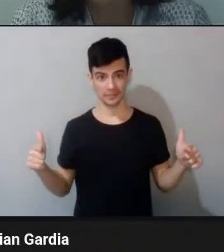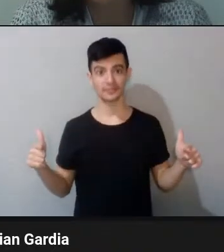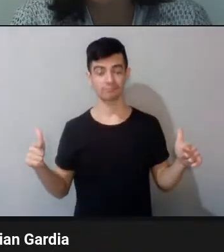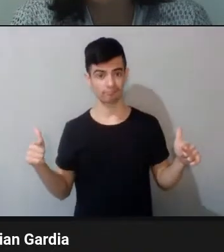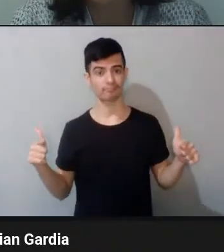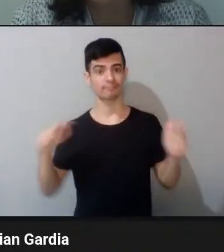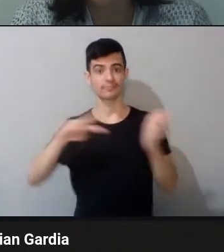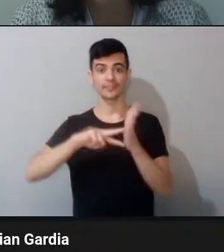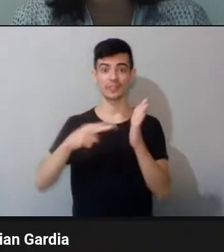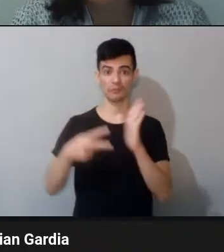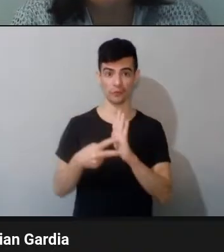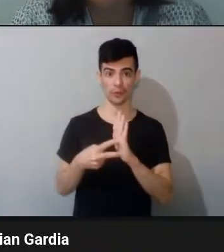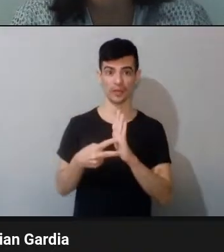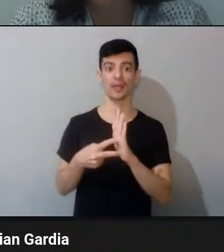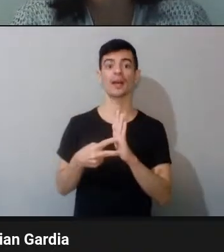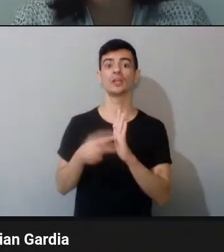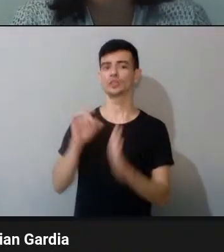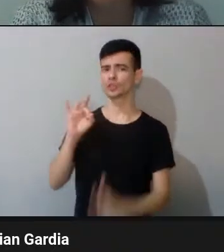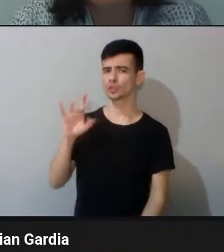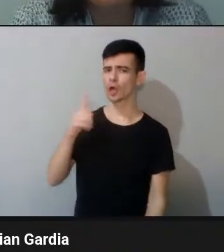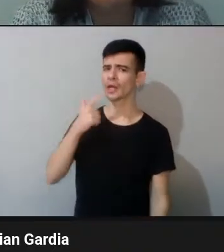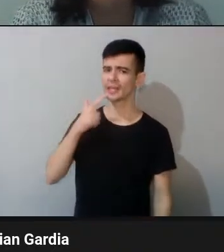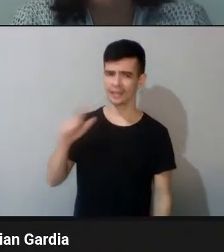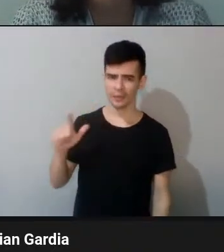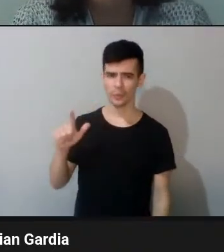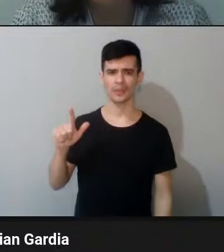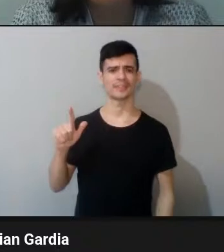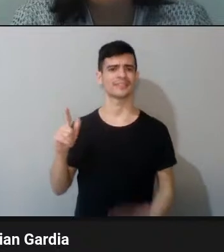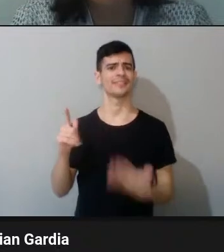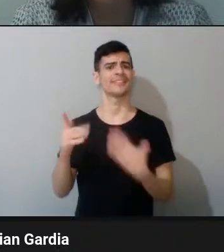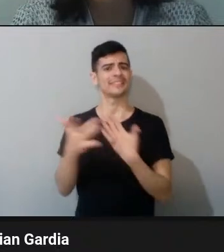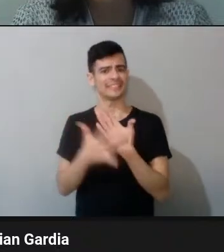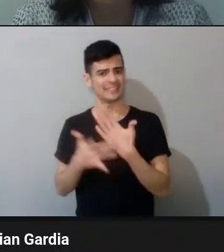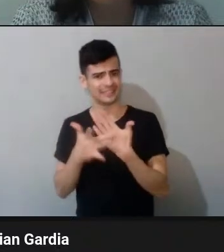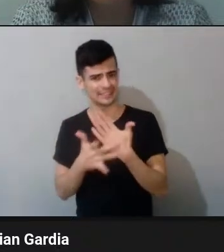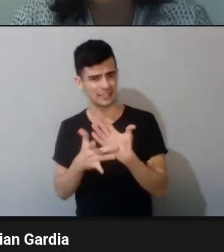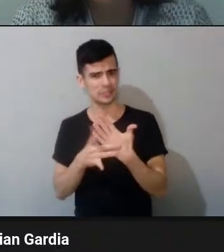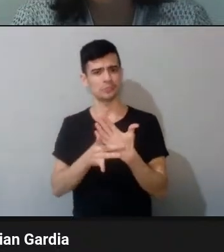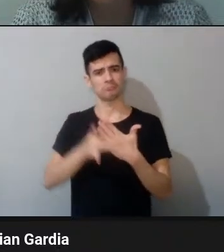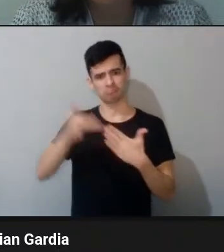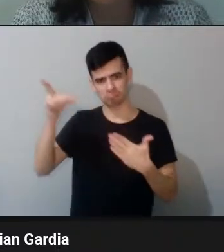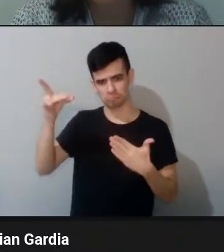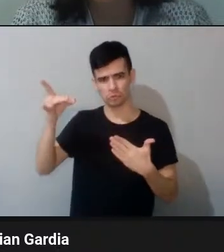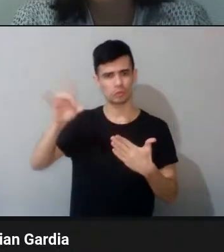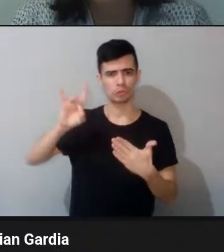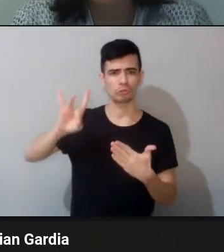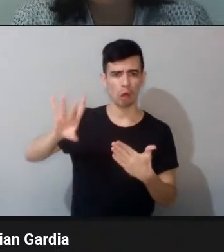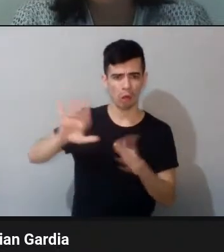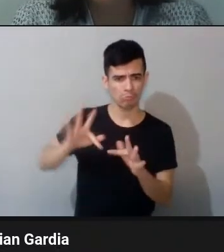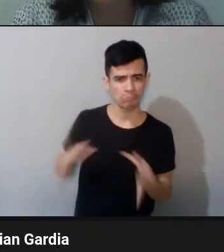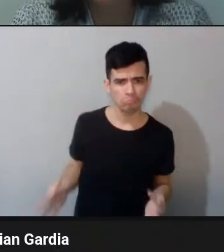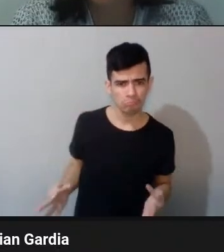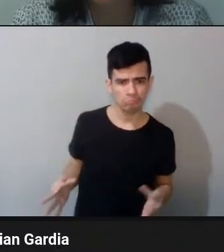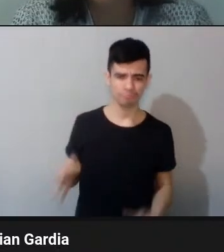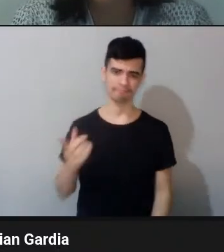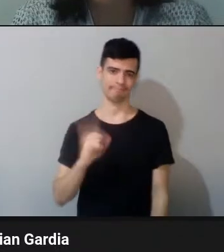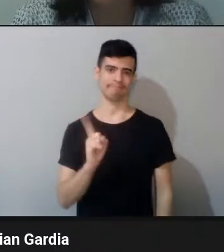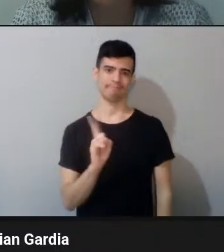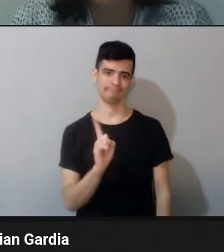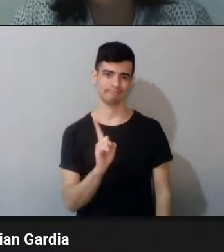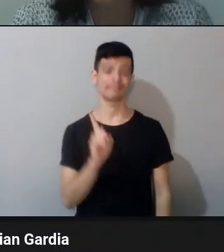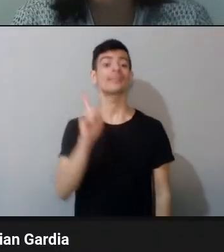língua ou o signo ou o significante. Ela é uma frequência, uma onda, uma energia, uma coisa que